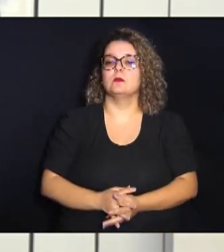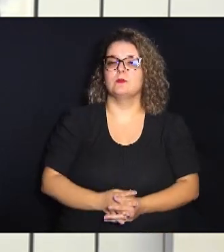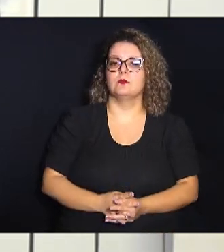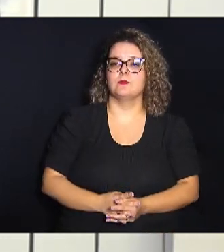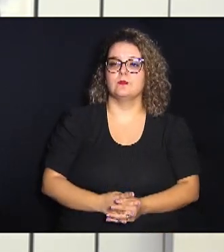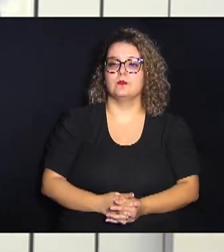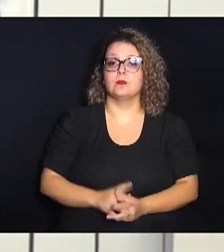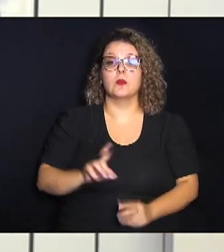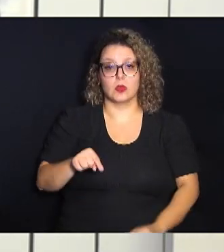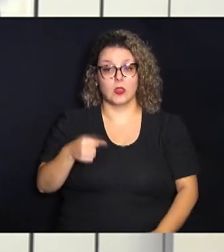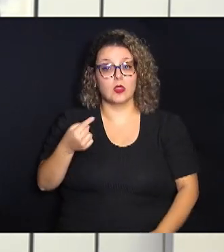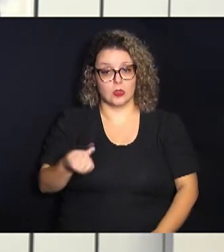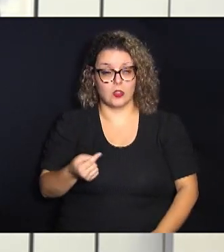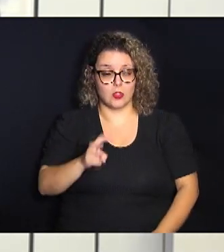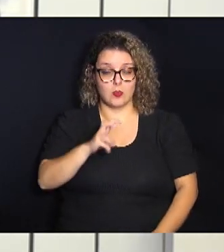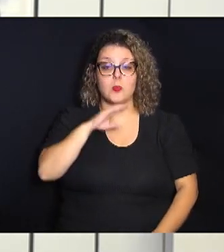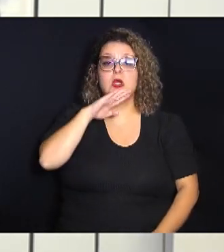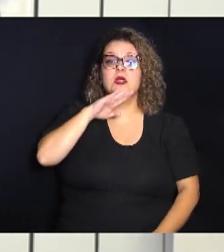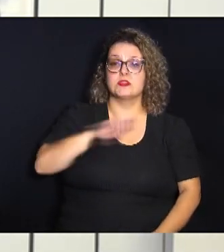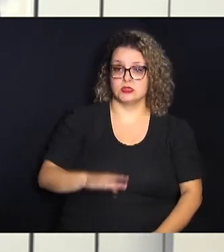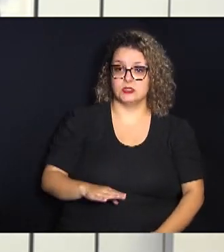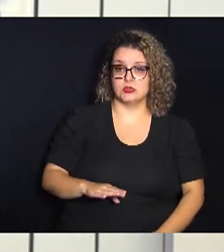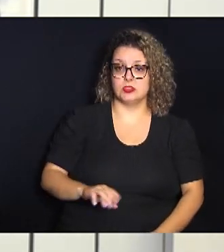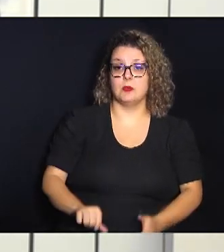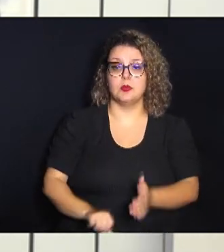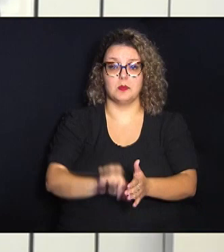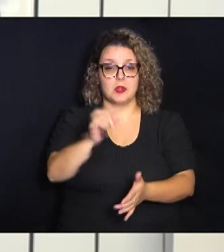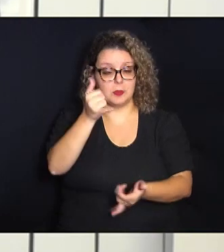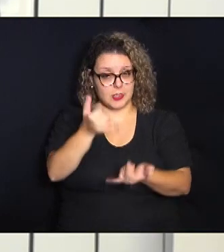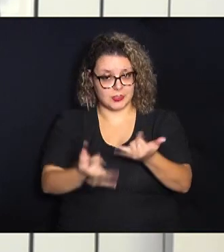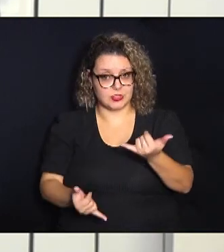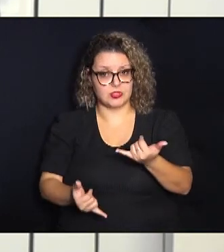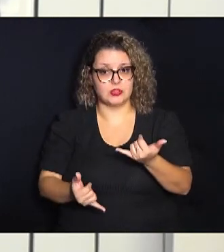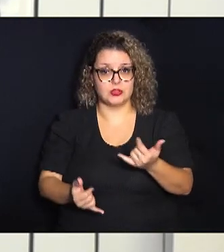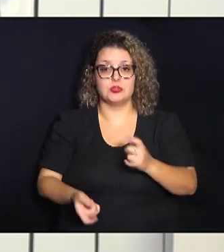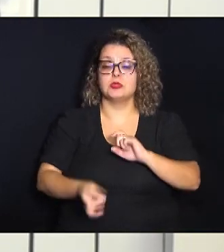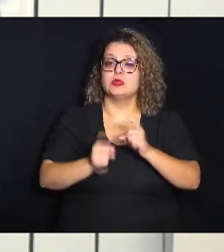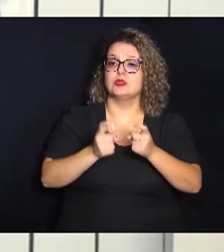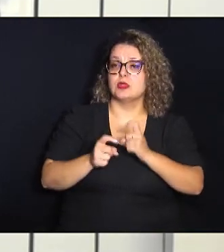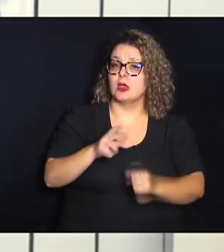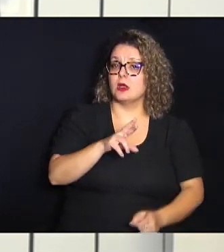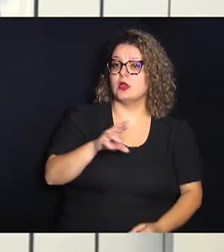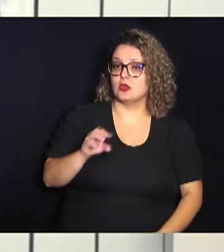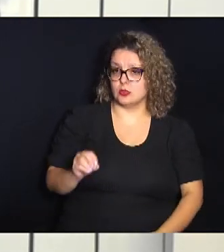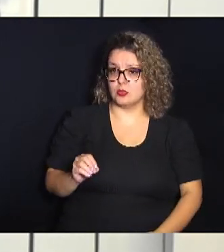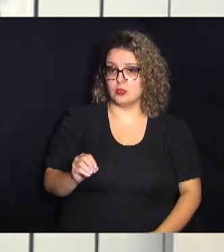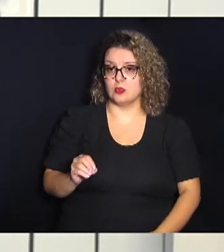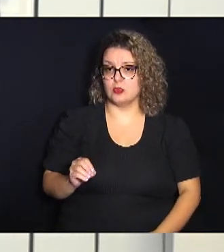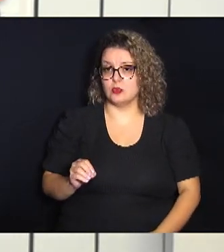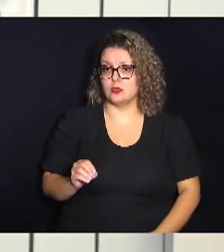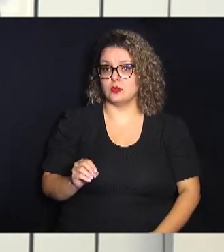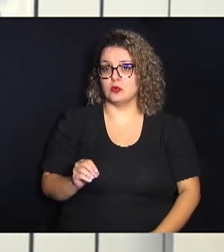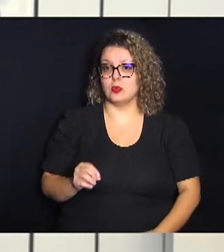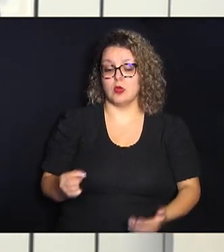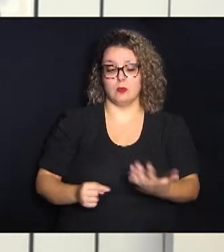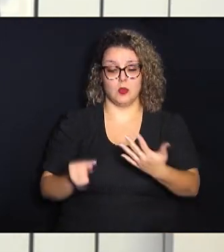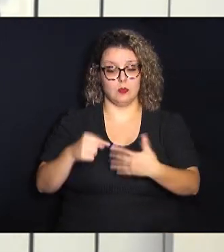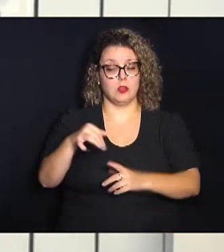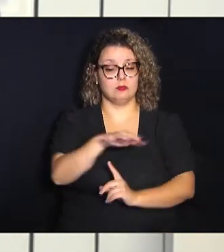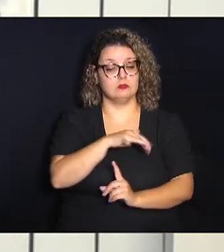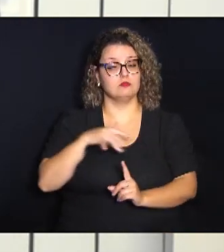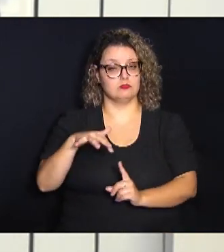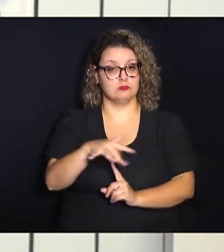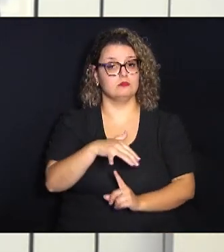em seguida às cinco horas da tarde tem a primeira parte da reunião ordinária sobre questões ambientais